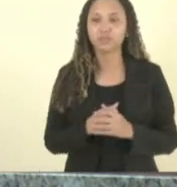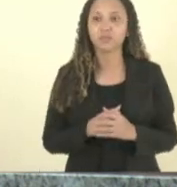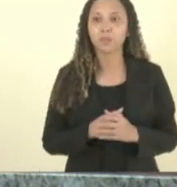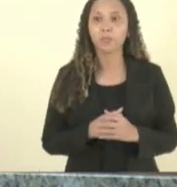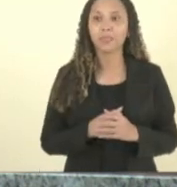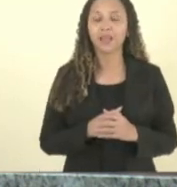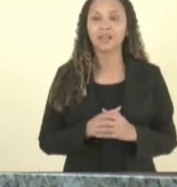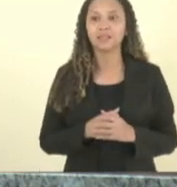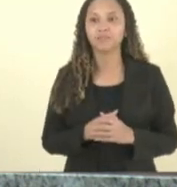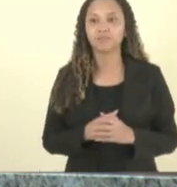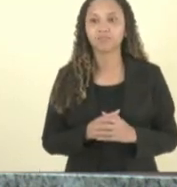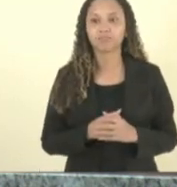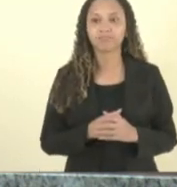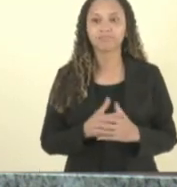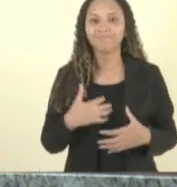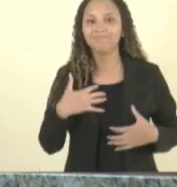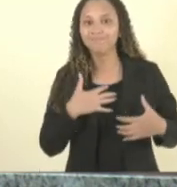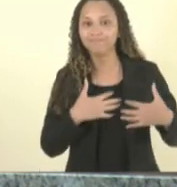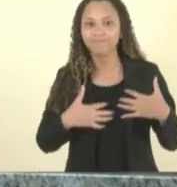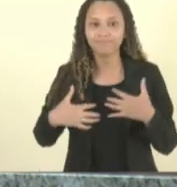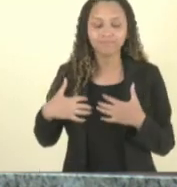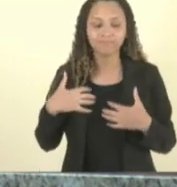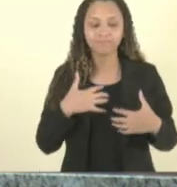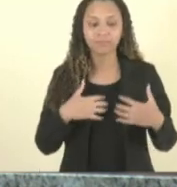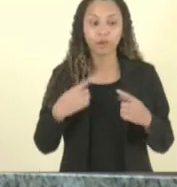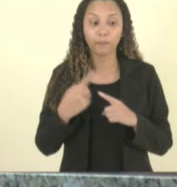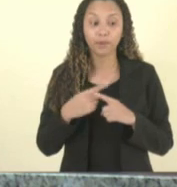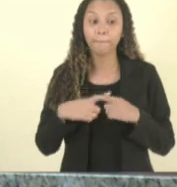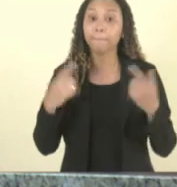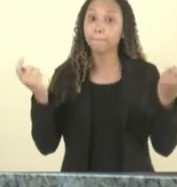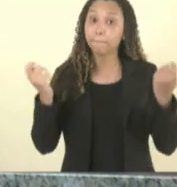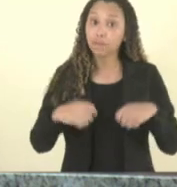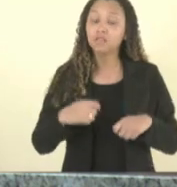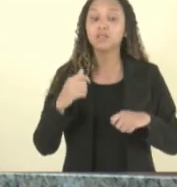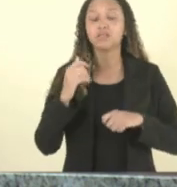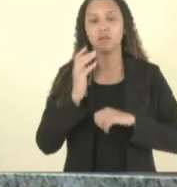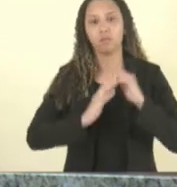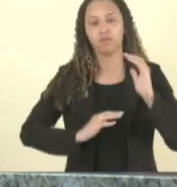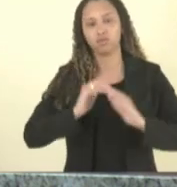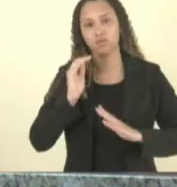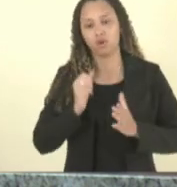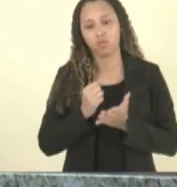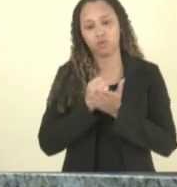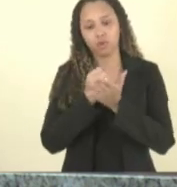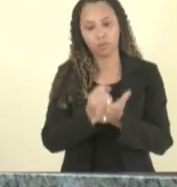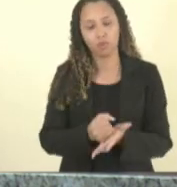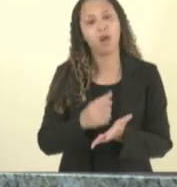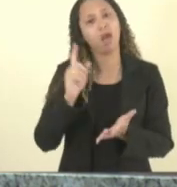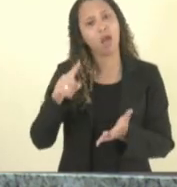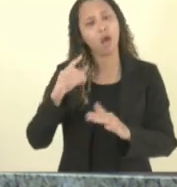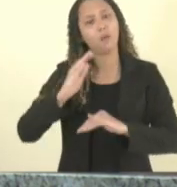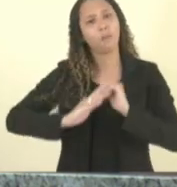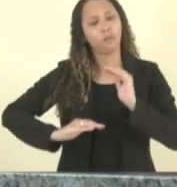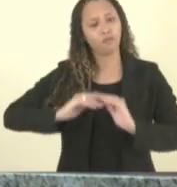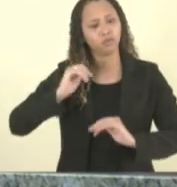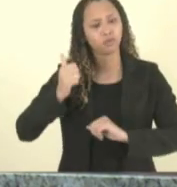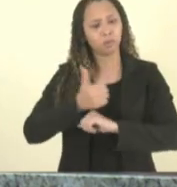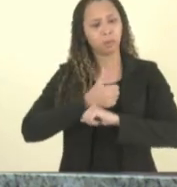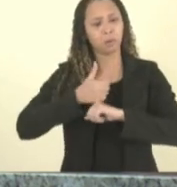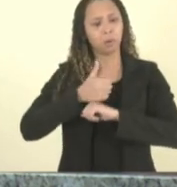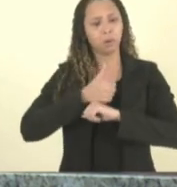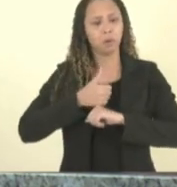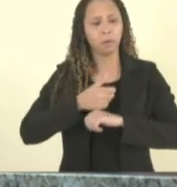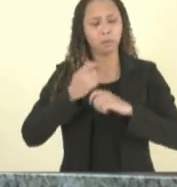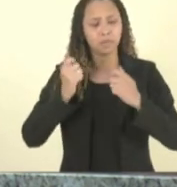constrangedora porque realmente precisa do profissional de apoio é um profissional que ele tem que